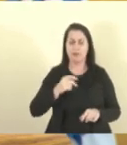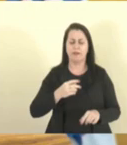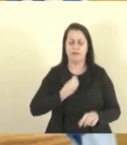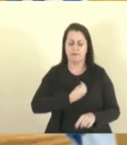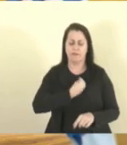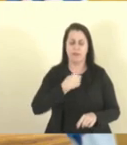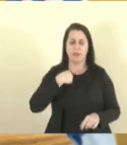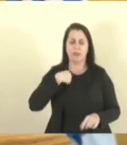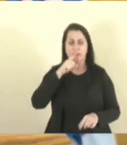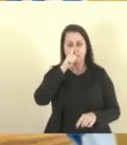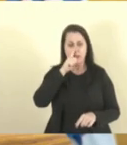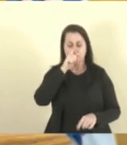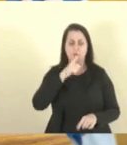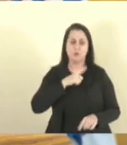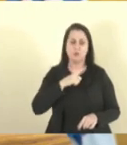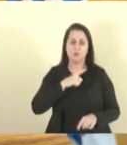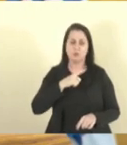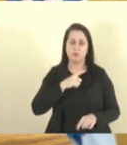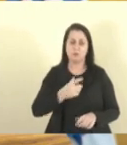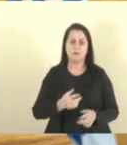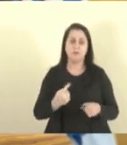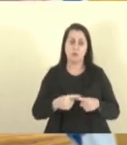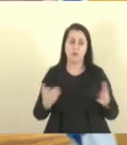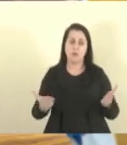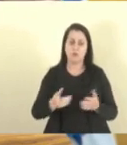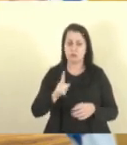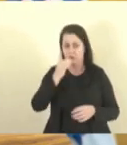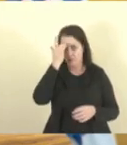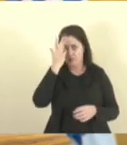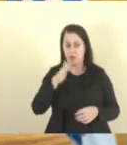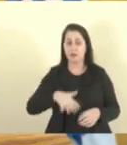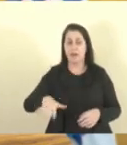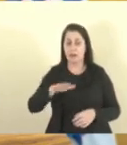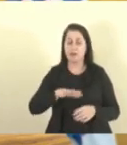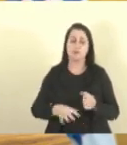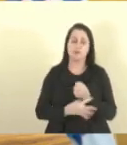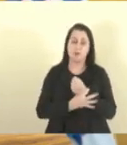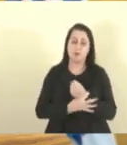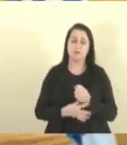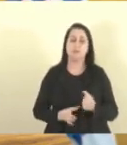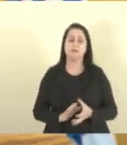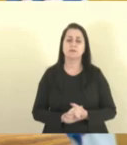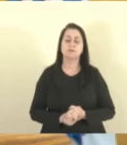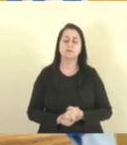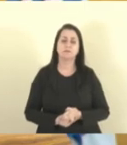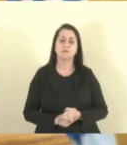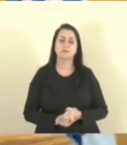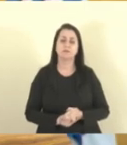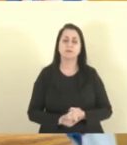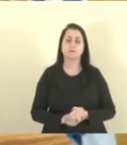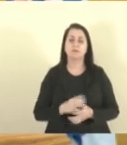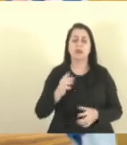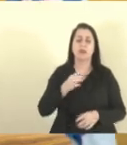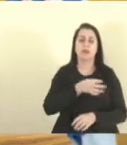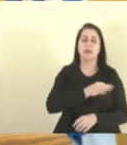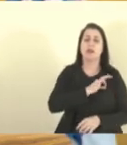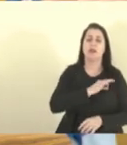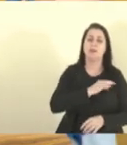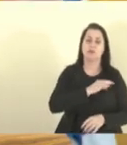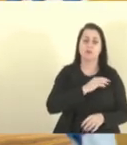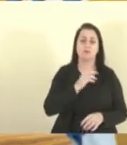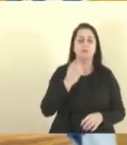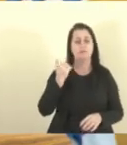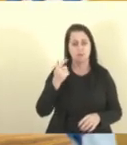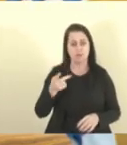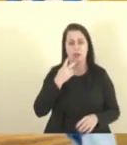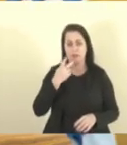risco, porque hoje não está fácil ser da área de segurança, o delegado Danilo que o fala,